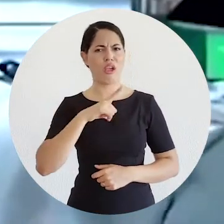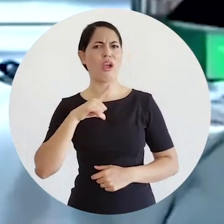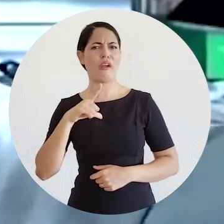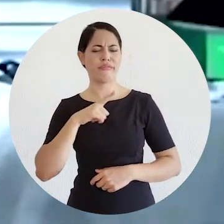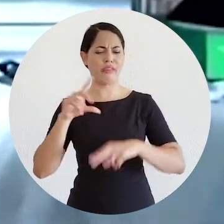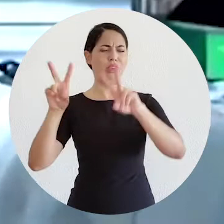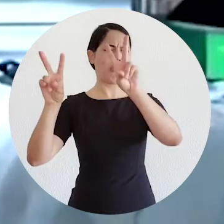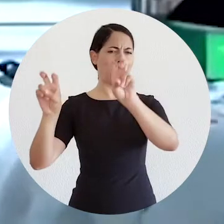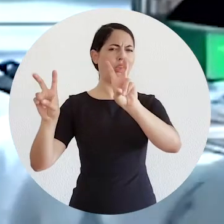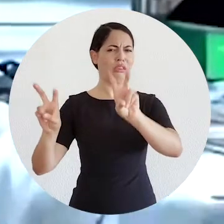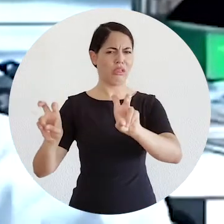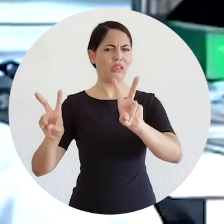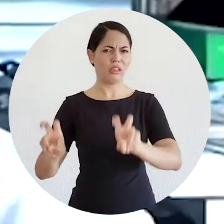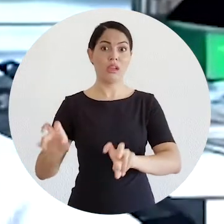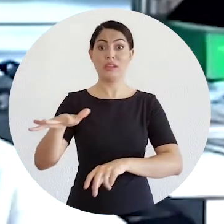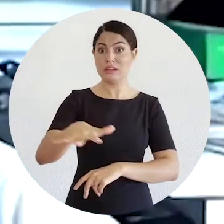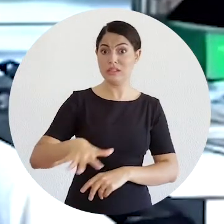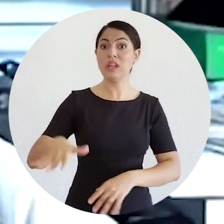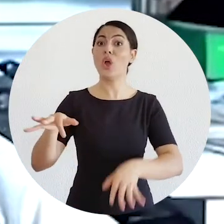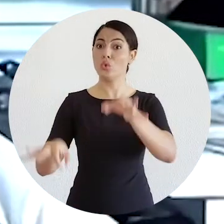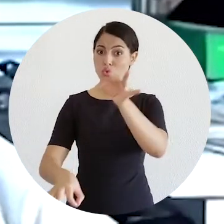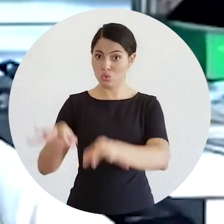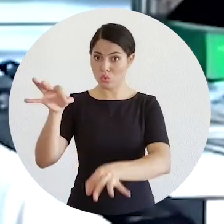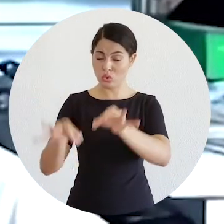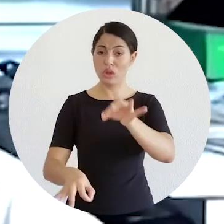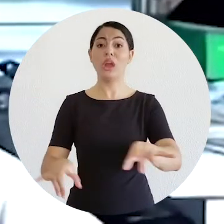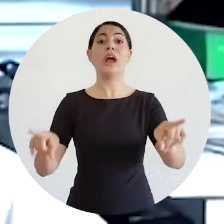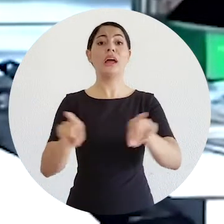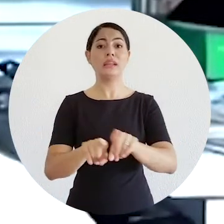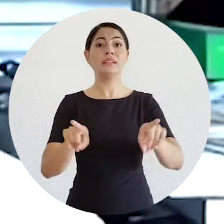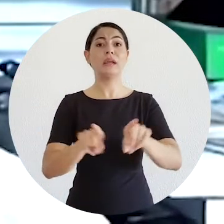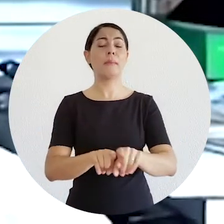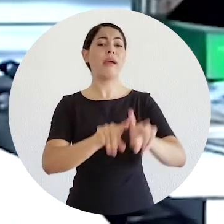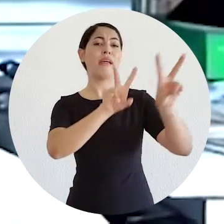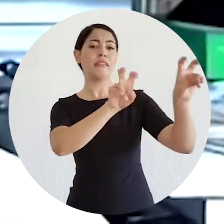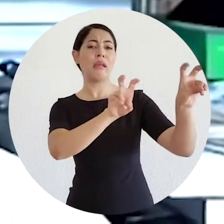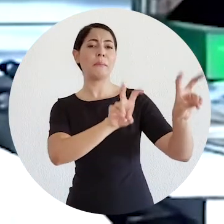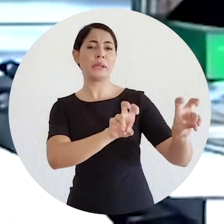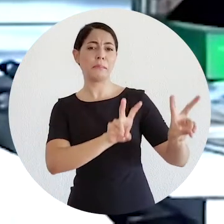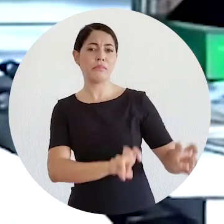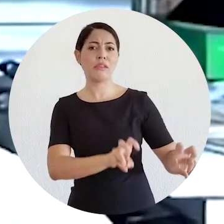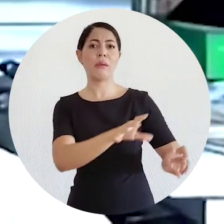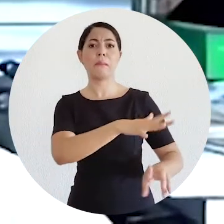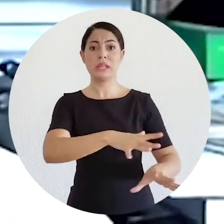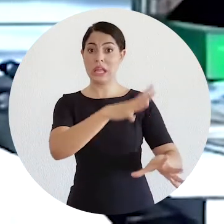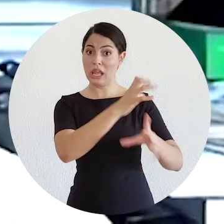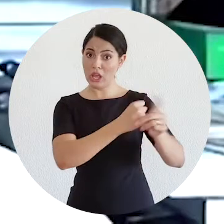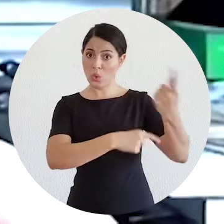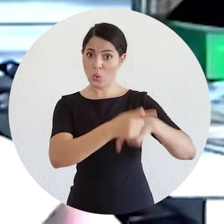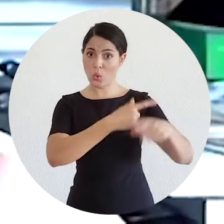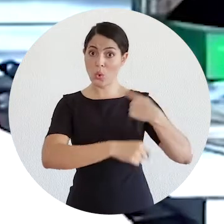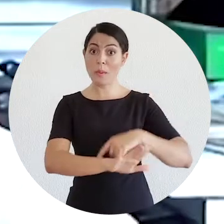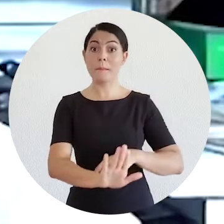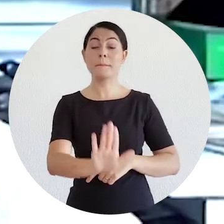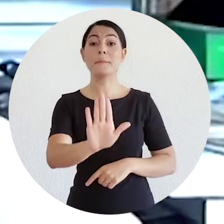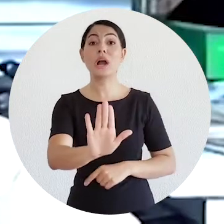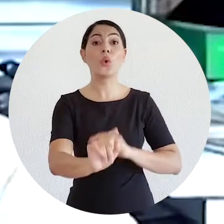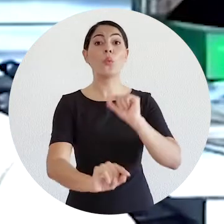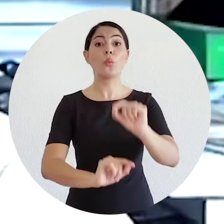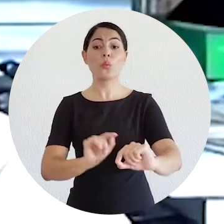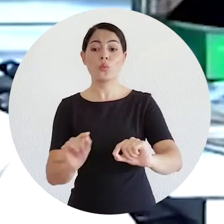atrelado às estruturas do sistema jurídico, muito atrelado às estruturas do sistema econômico,